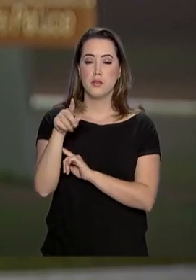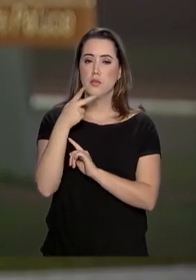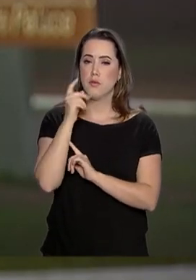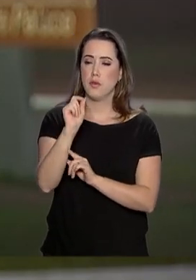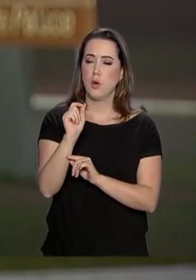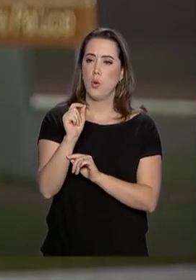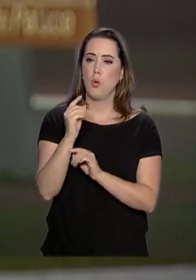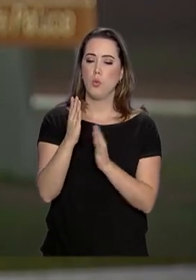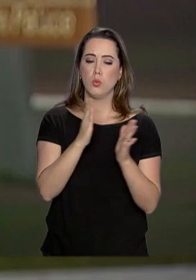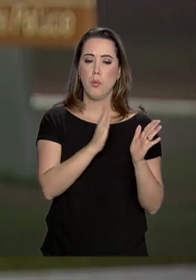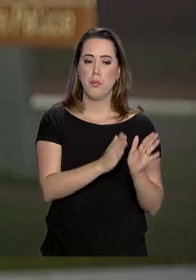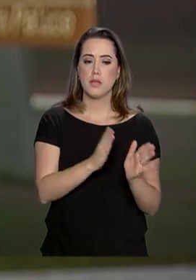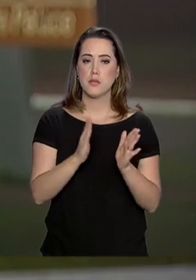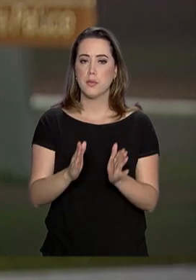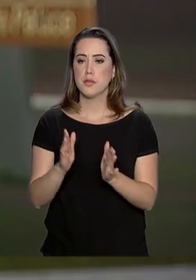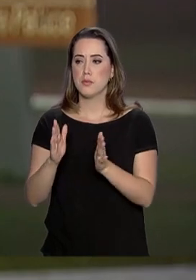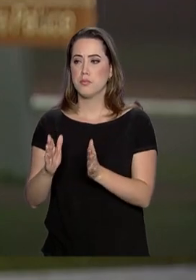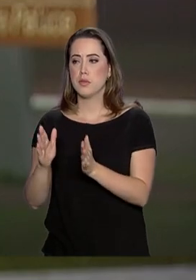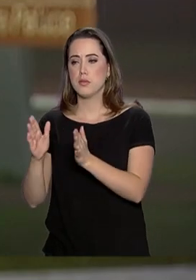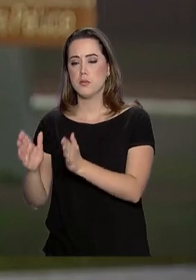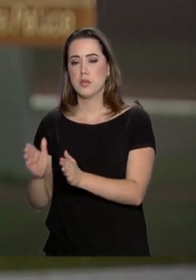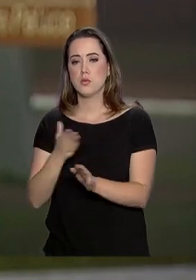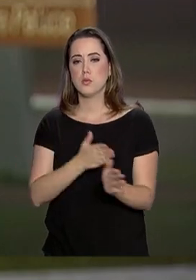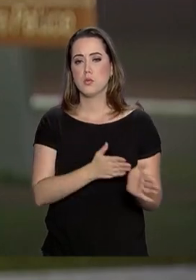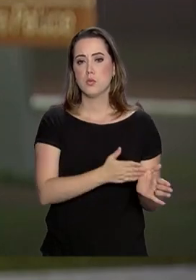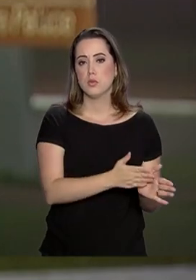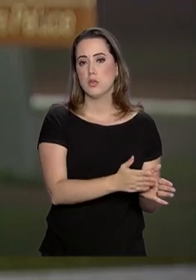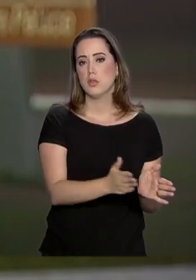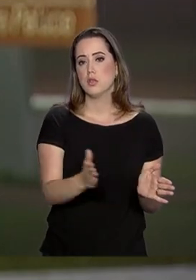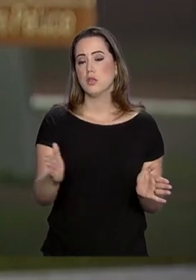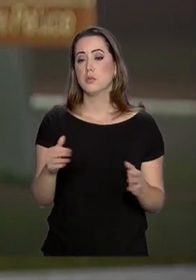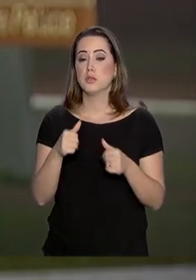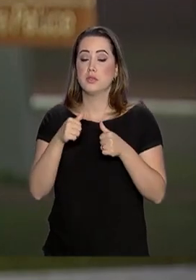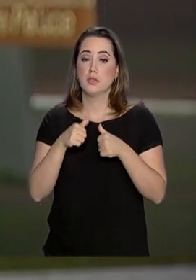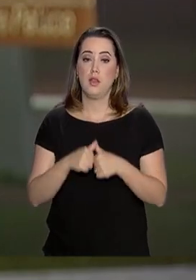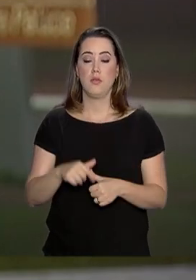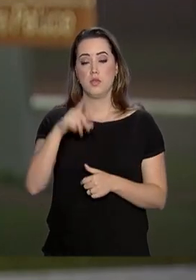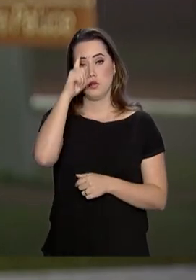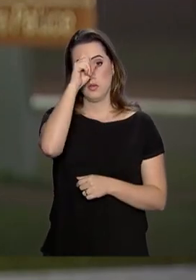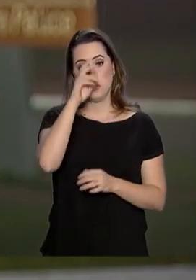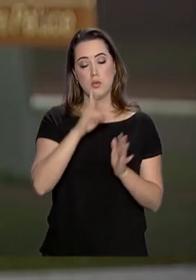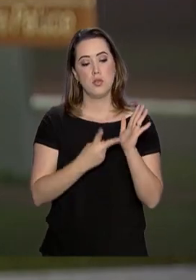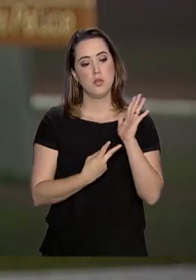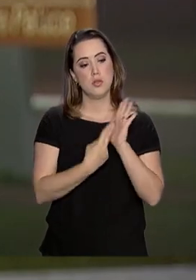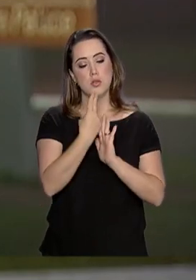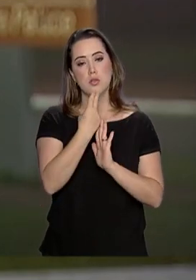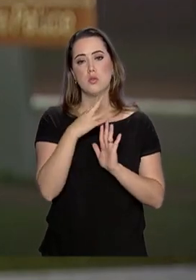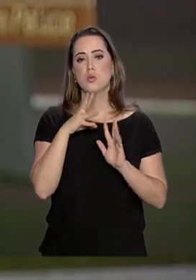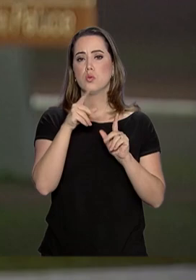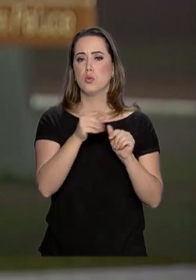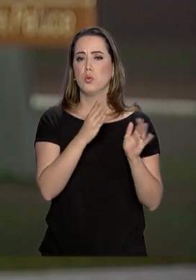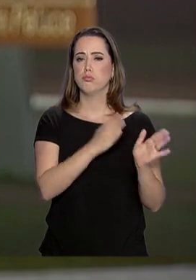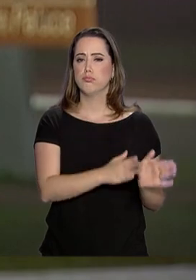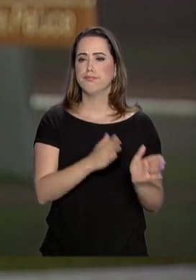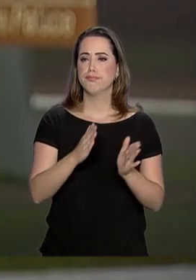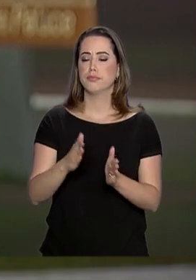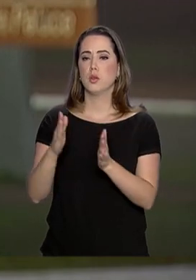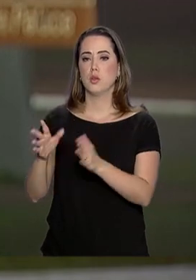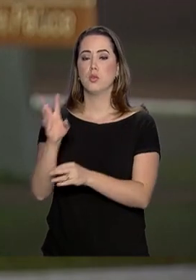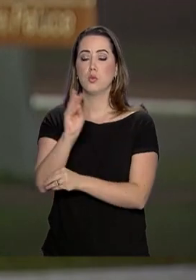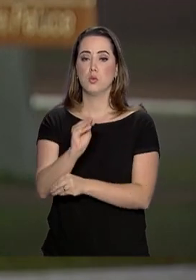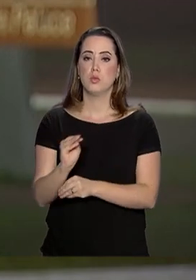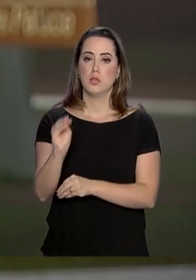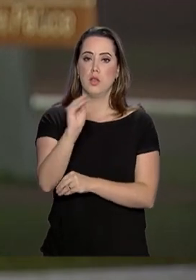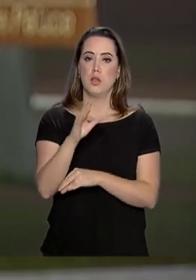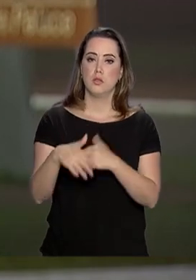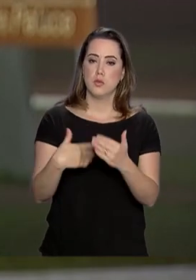passo a passo de todo esse tempo que o presidente ficou no hospital, desde a cirurgia, todo o passo a passo da recuperação